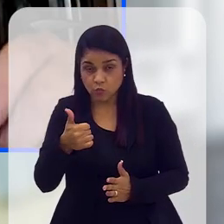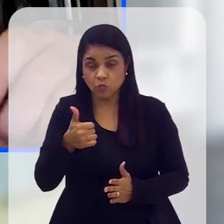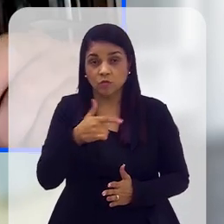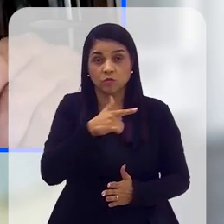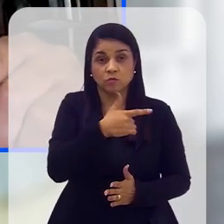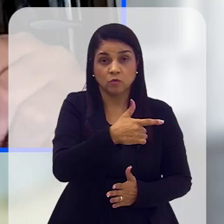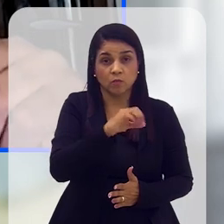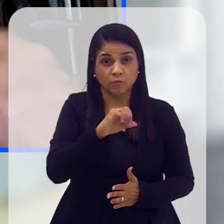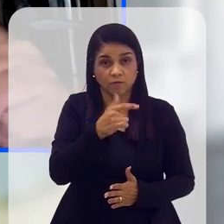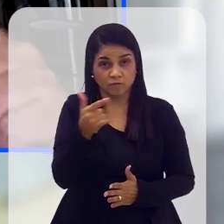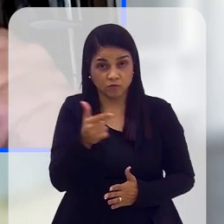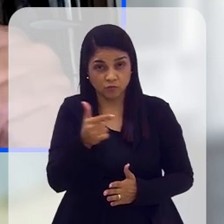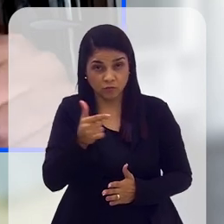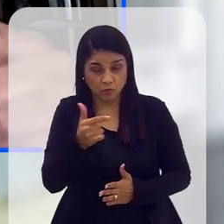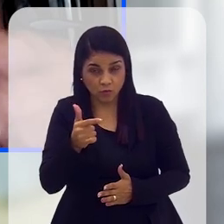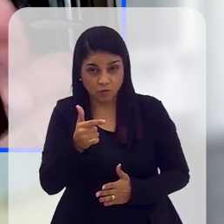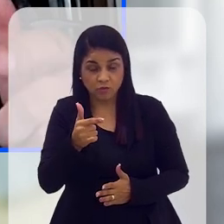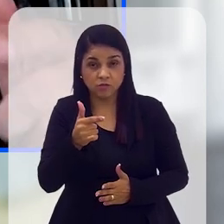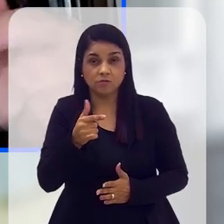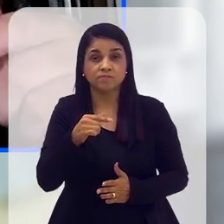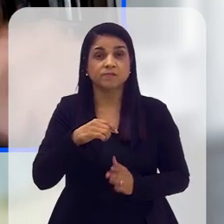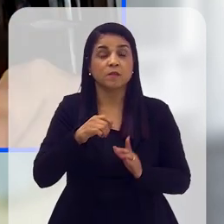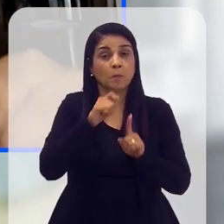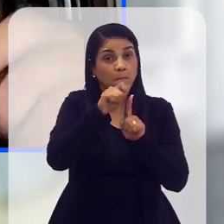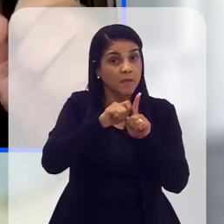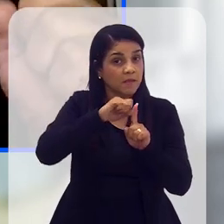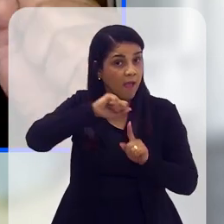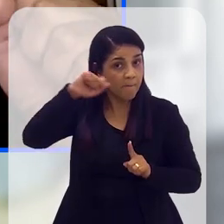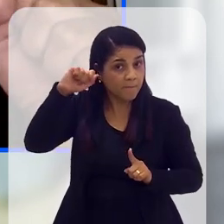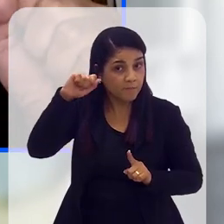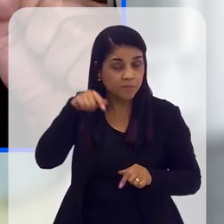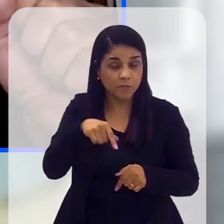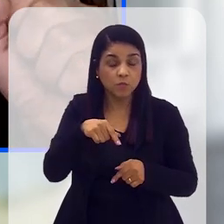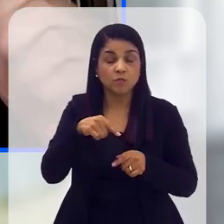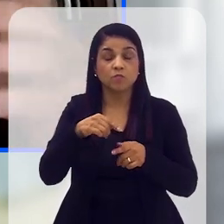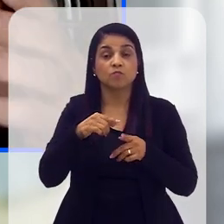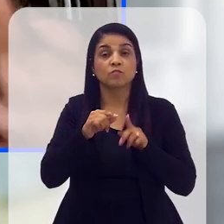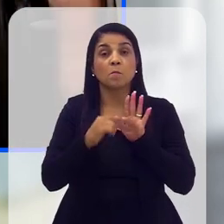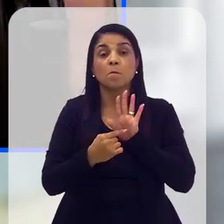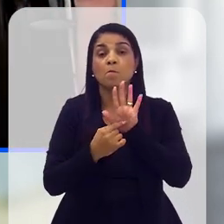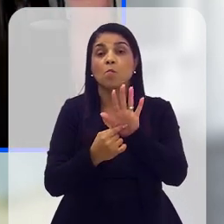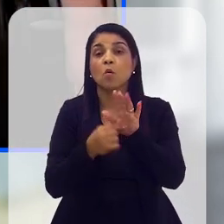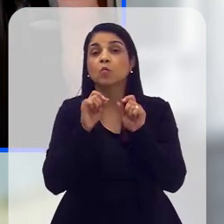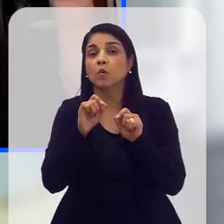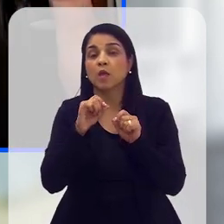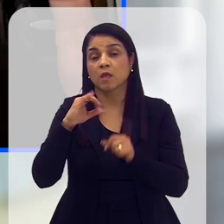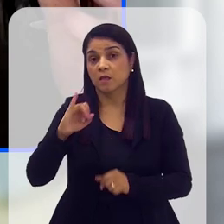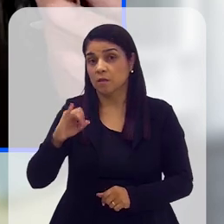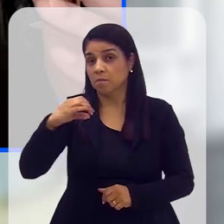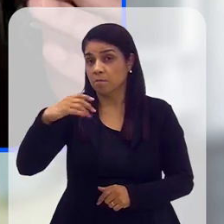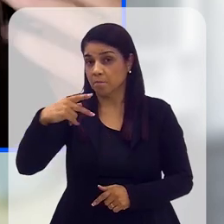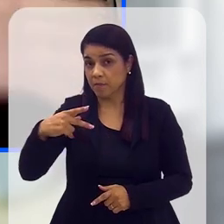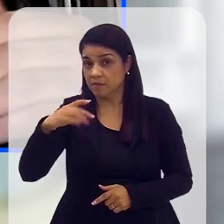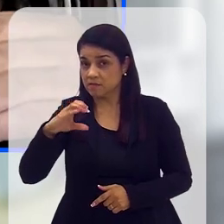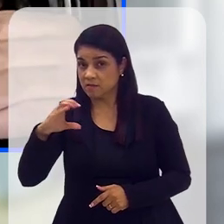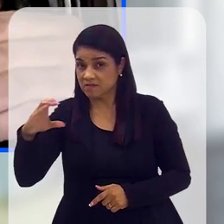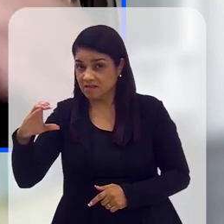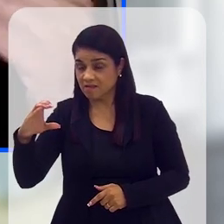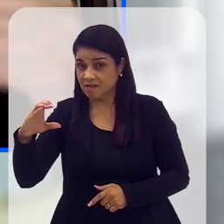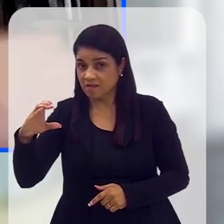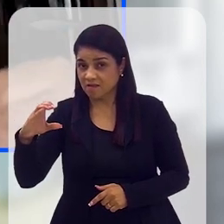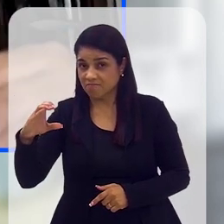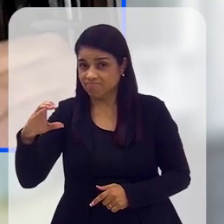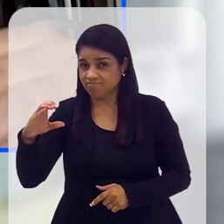2022, na segunda parte desse relatório, que é de abril de 2022, ele fala exatamente que o IPCC